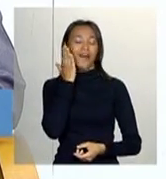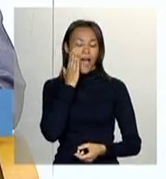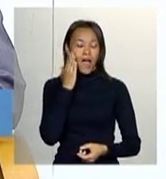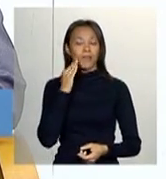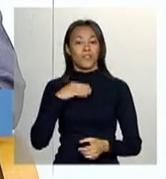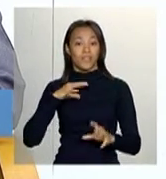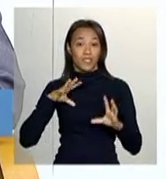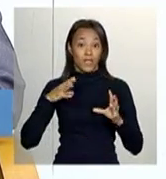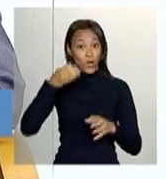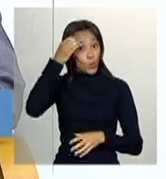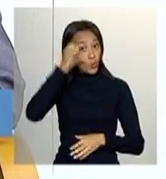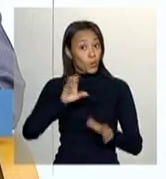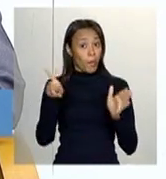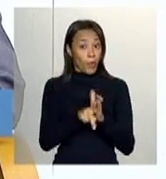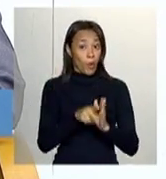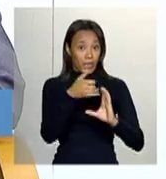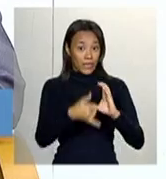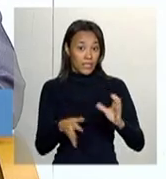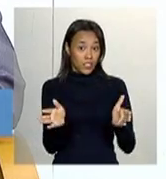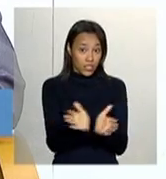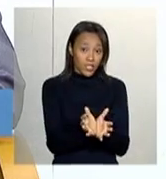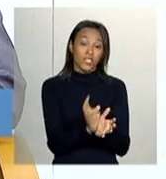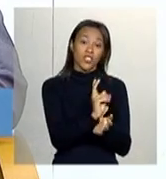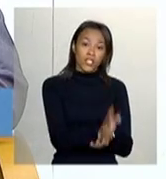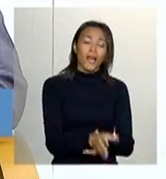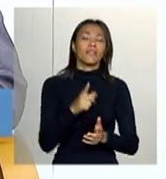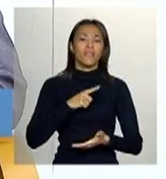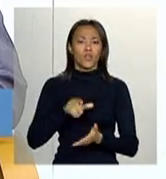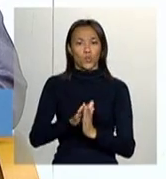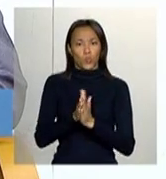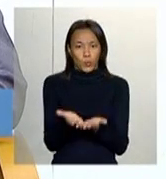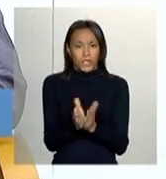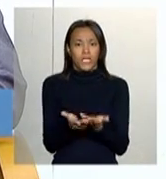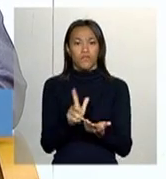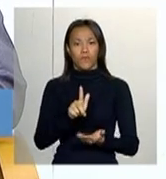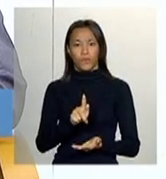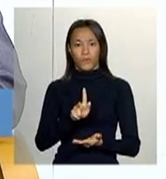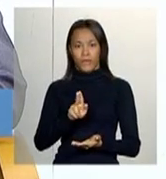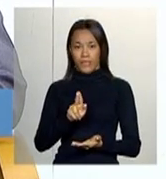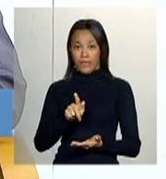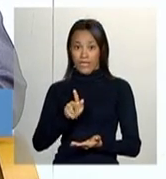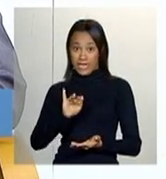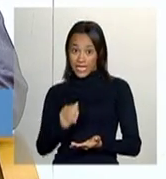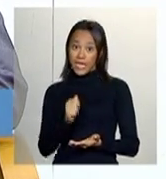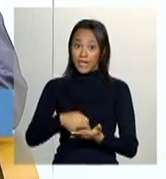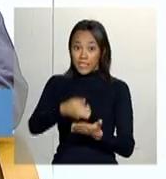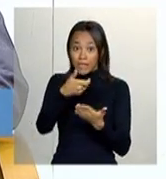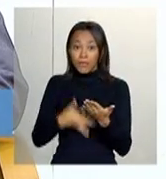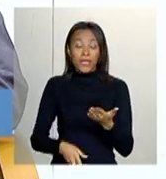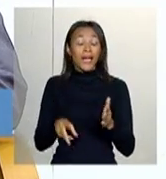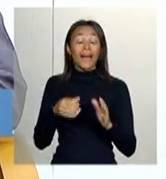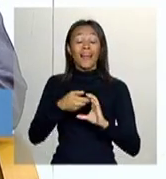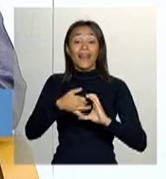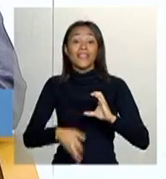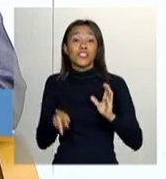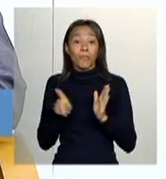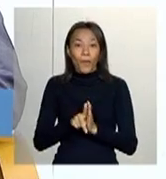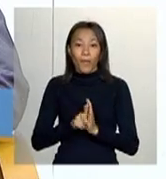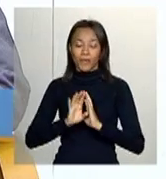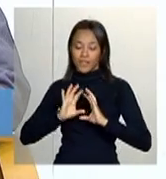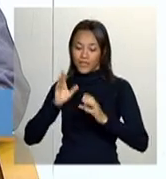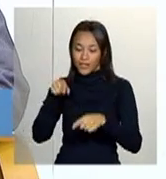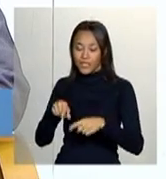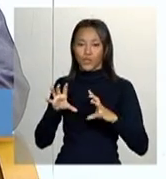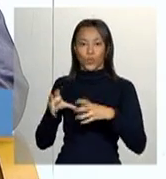Socioculturais. Por isso, inclusive, que nós fizemos no Guia, né? O Guia, ele ajuda a mostrar um pouco das características de cada um desses grupos,